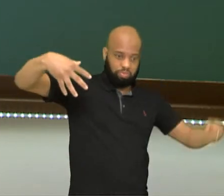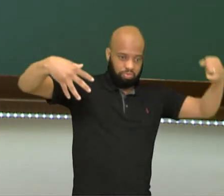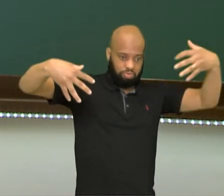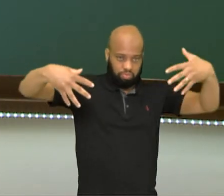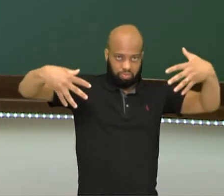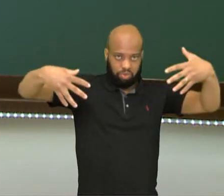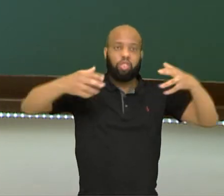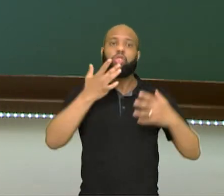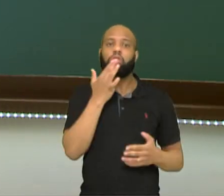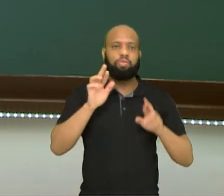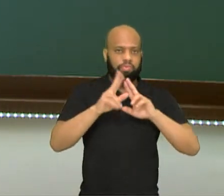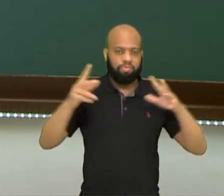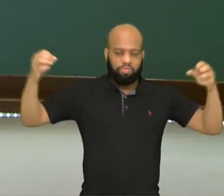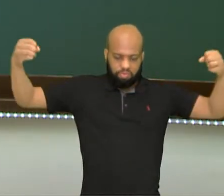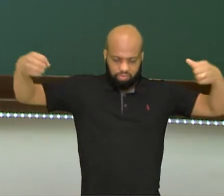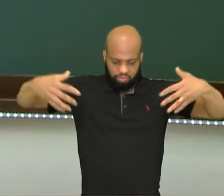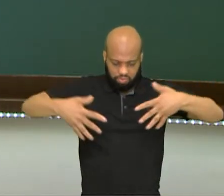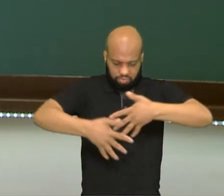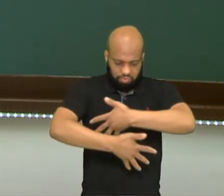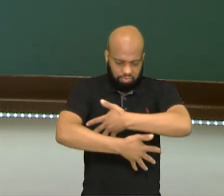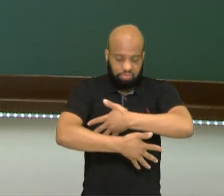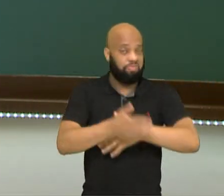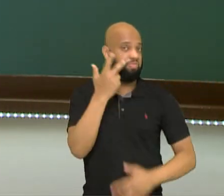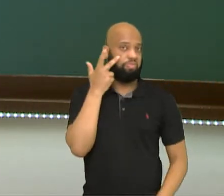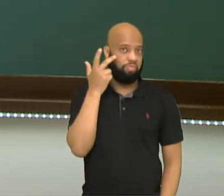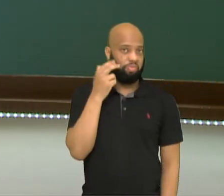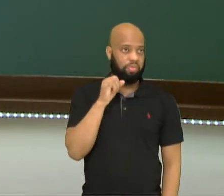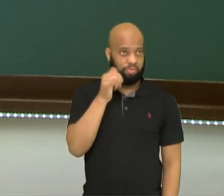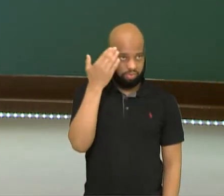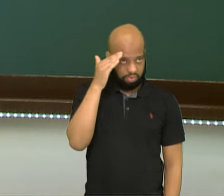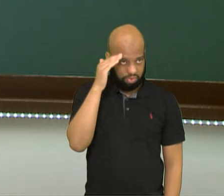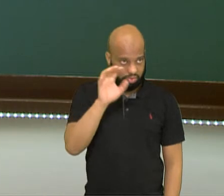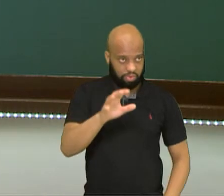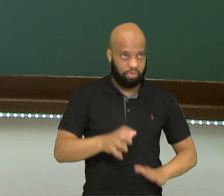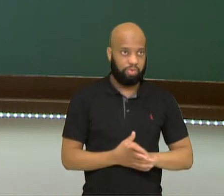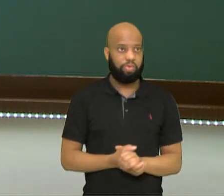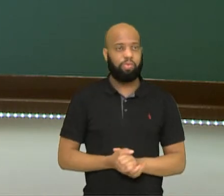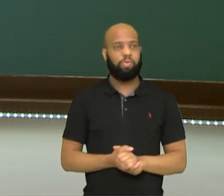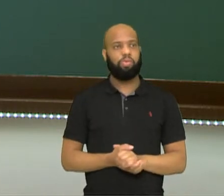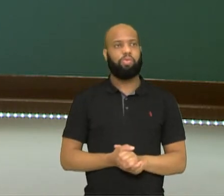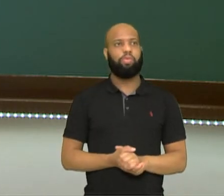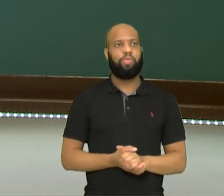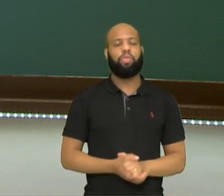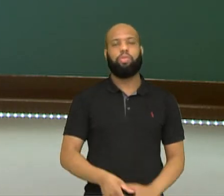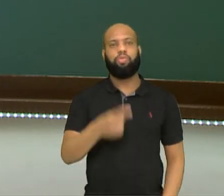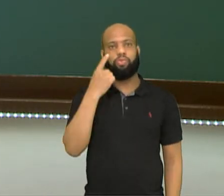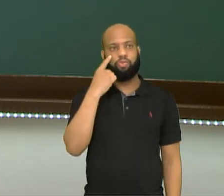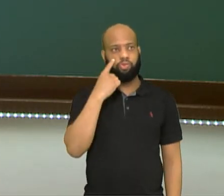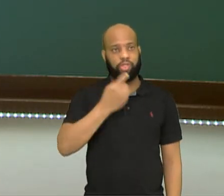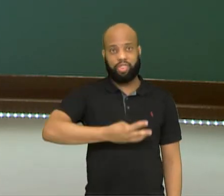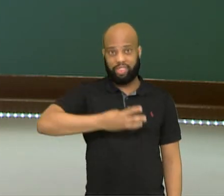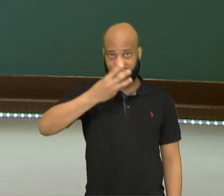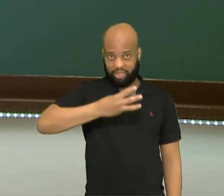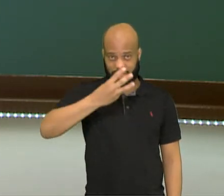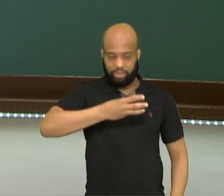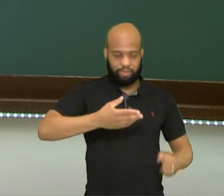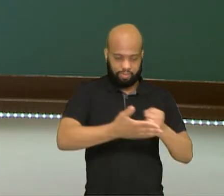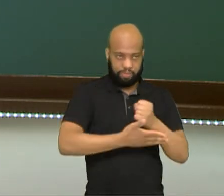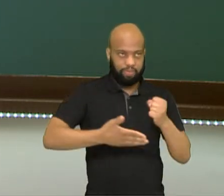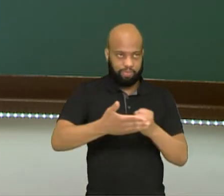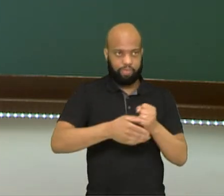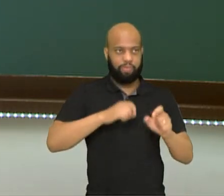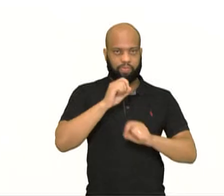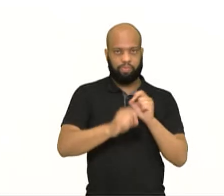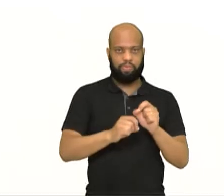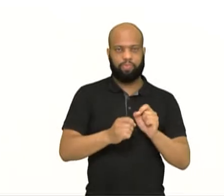não acontece nada. Se você pegou essa ideia, então agora olha só o terceiro princípio. O princípio da